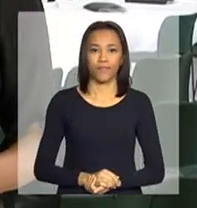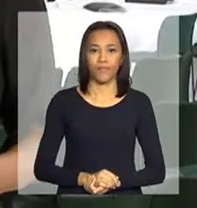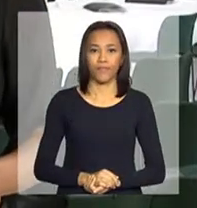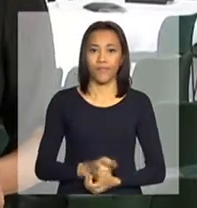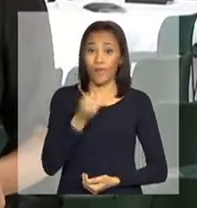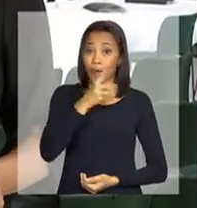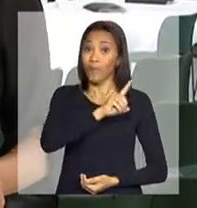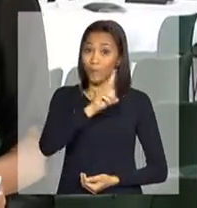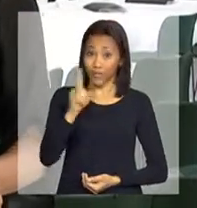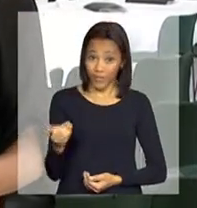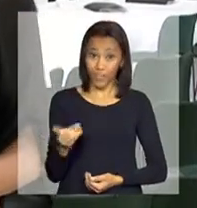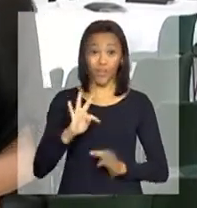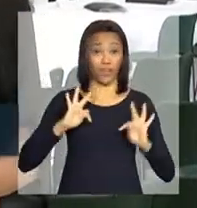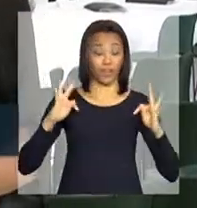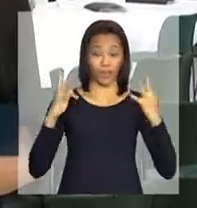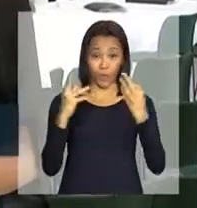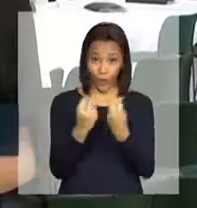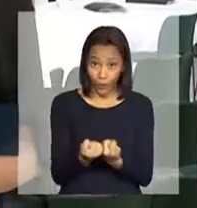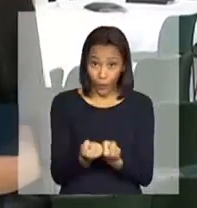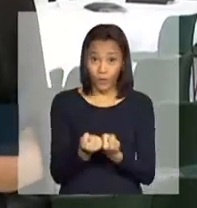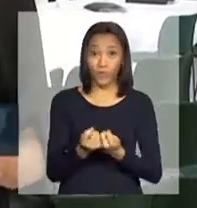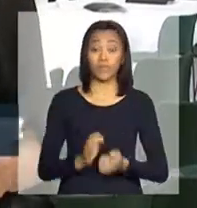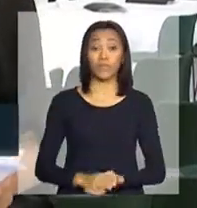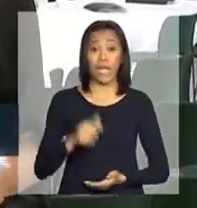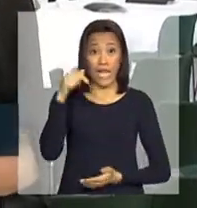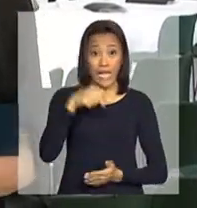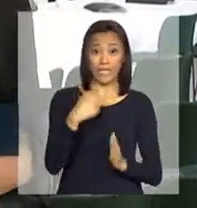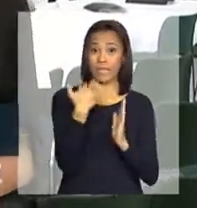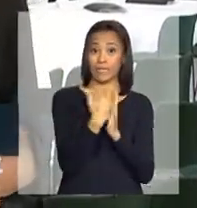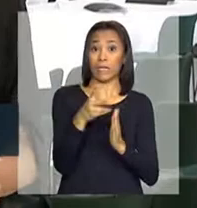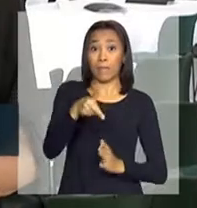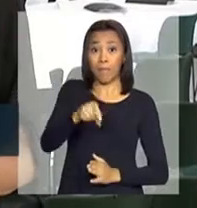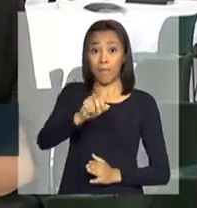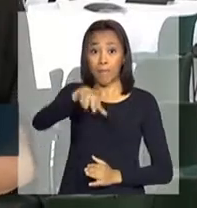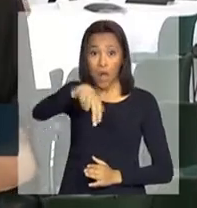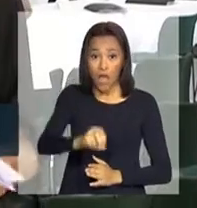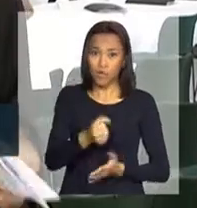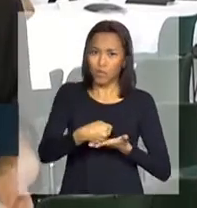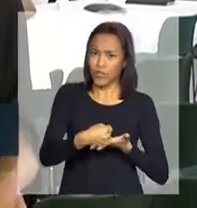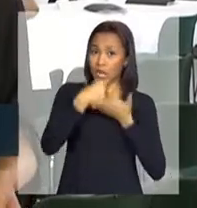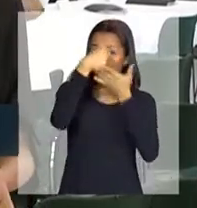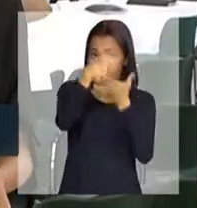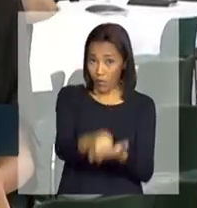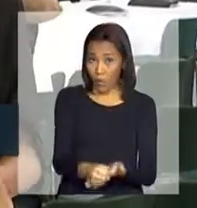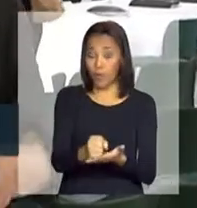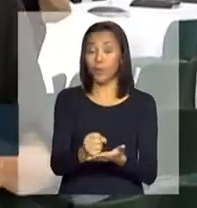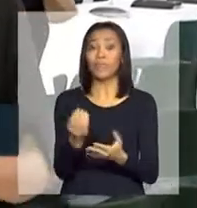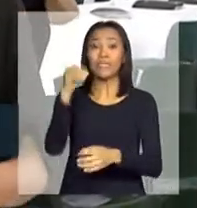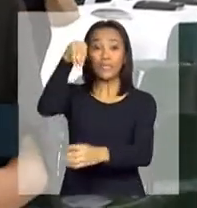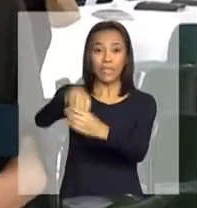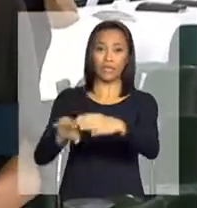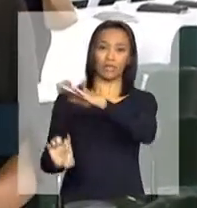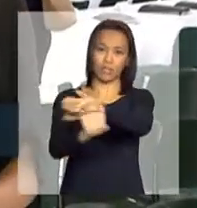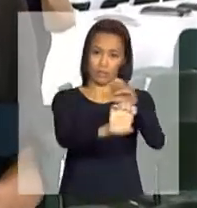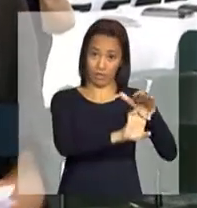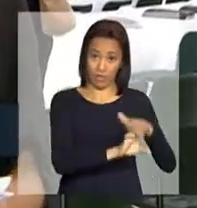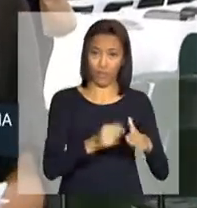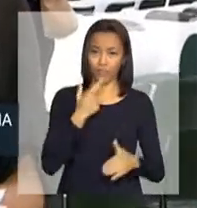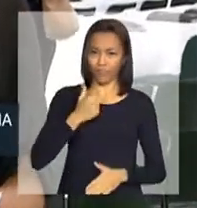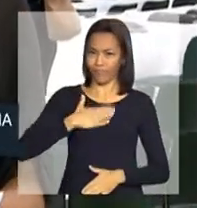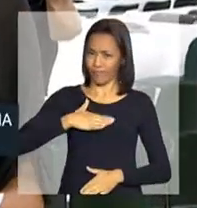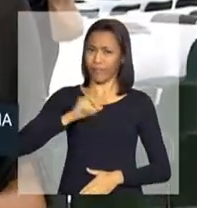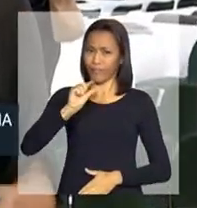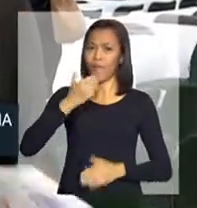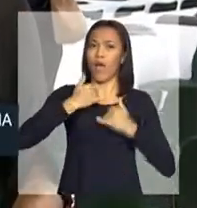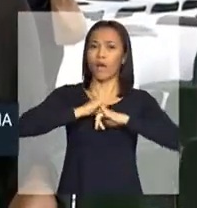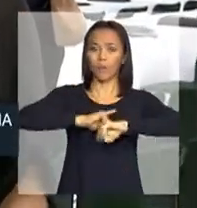Bom dia, Malu. Bom dia a todos. Malu, o Plano de Apoio à Inovação nas Empresas Brasileiras, que vai ser anunciado daqui a